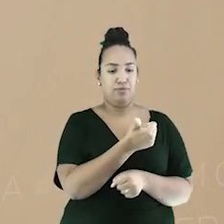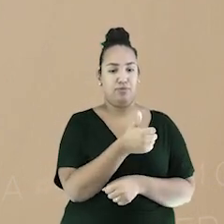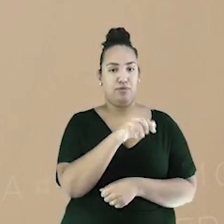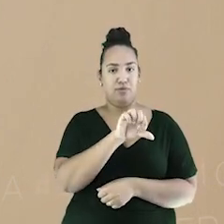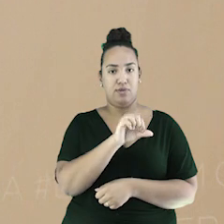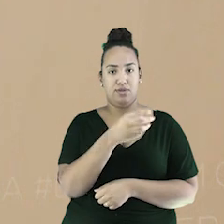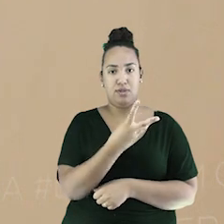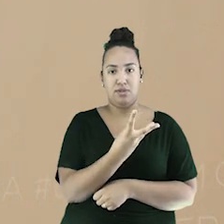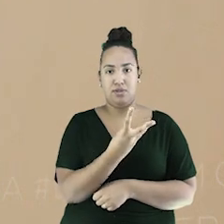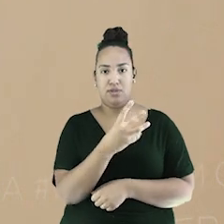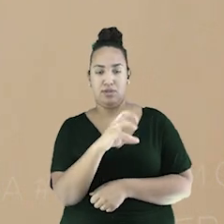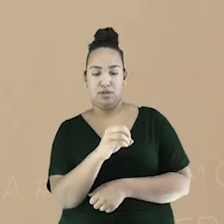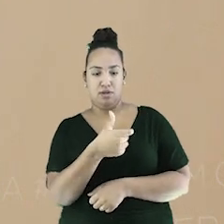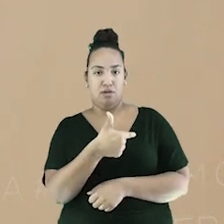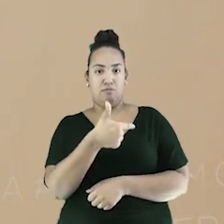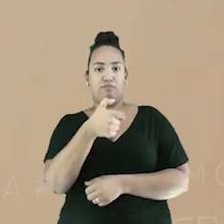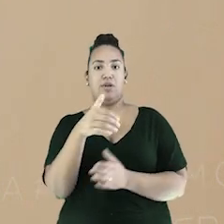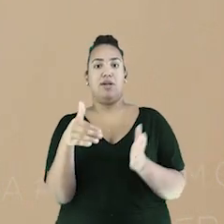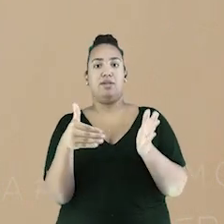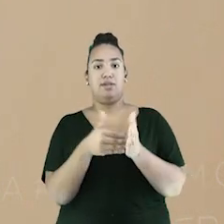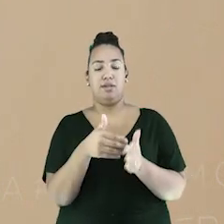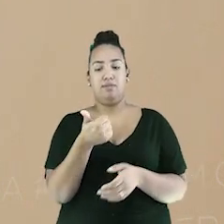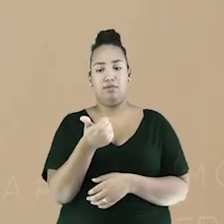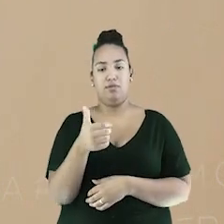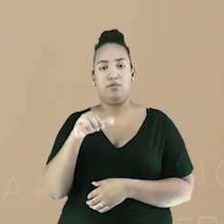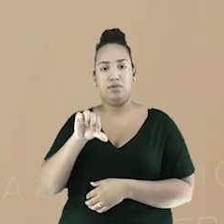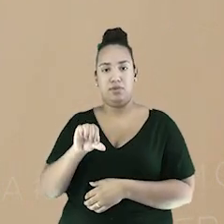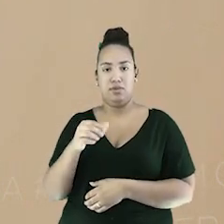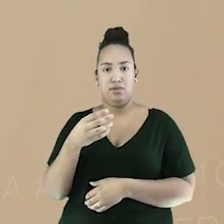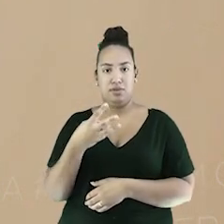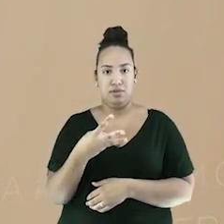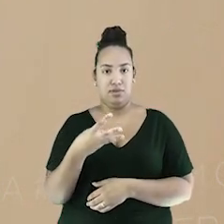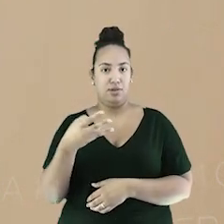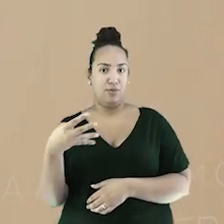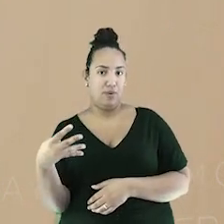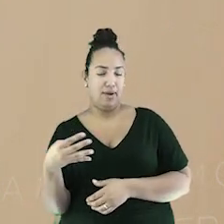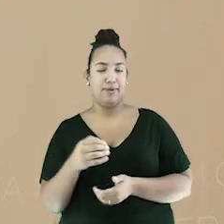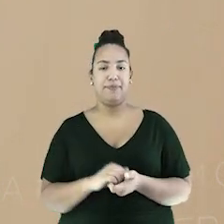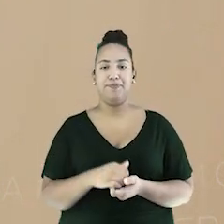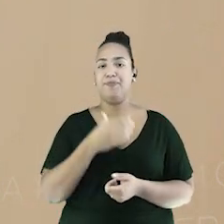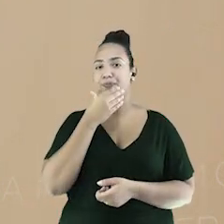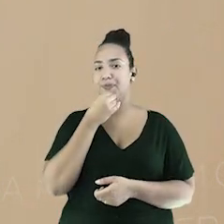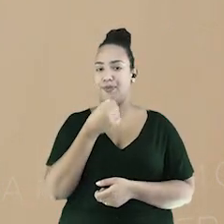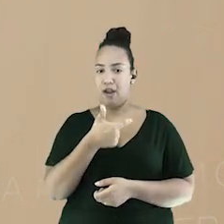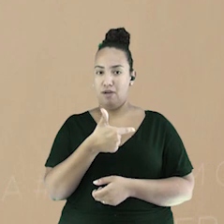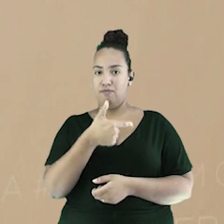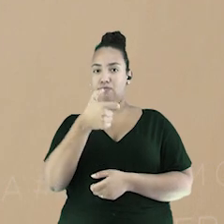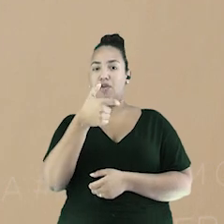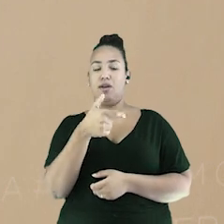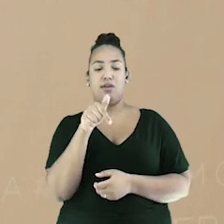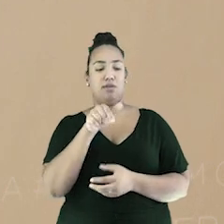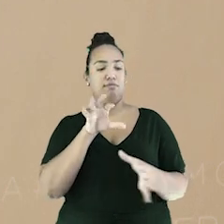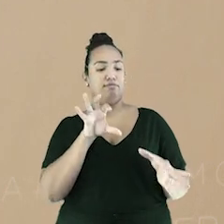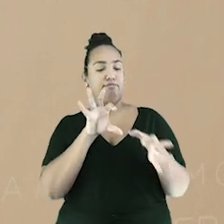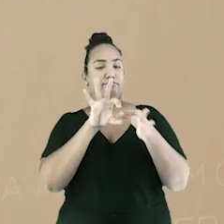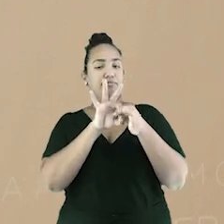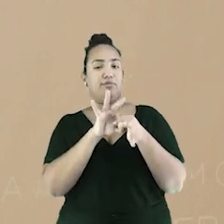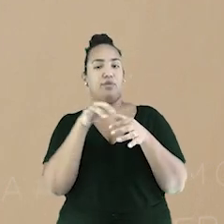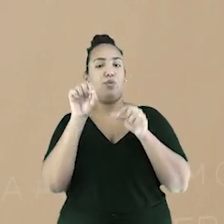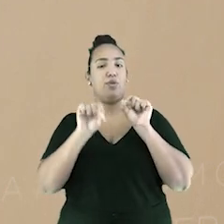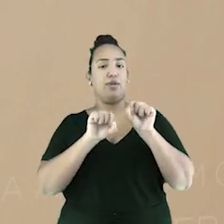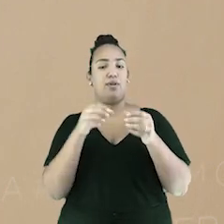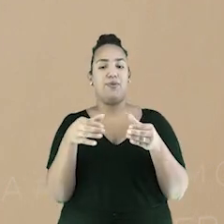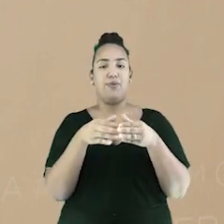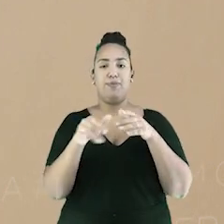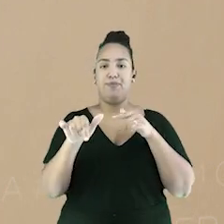até 1934. Vargas começava a atrelar a sua imagem ao trabalhismo e concedeu